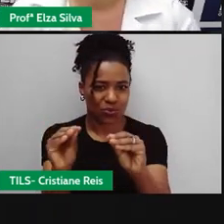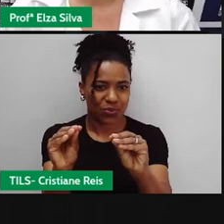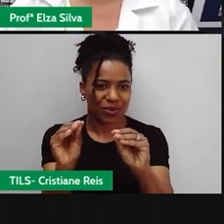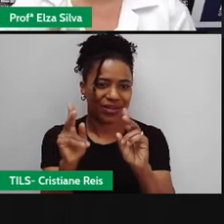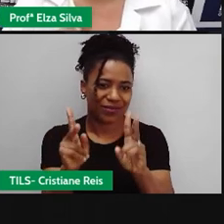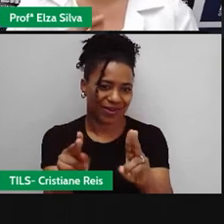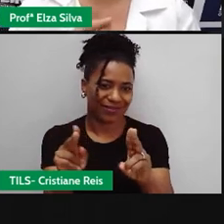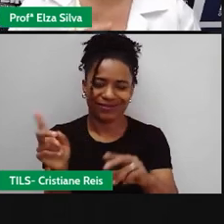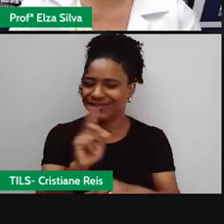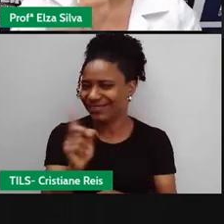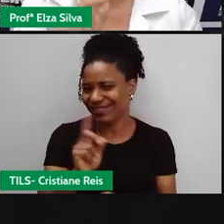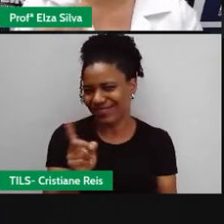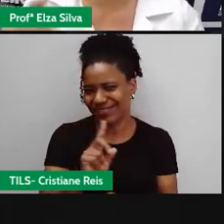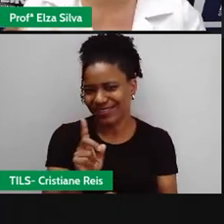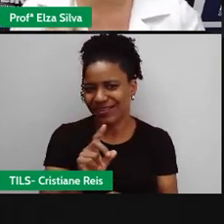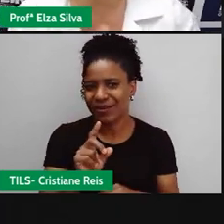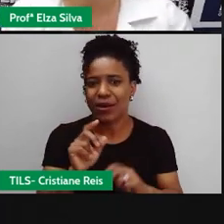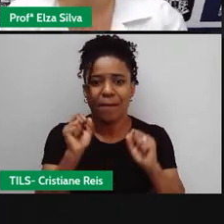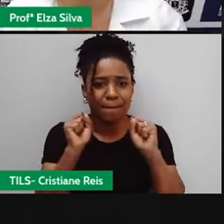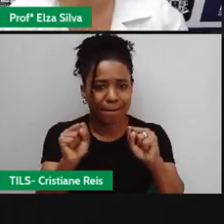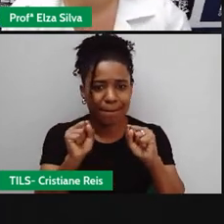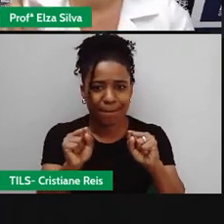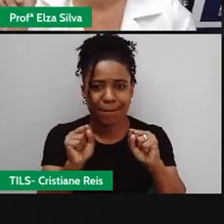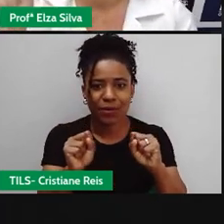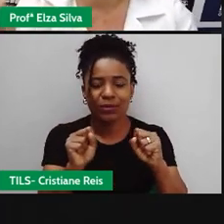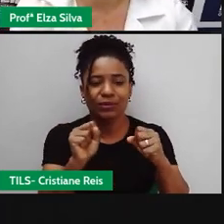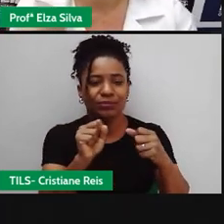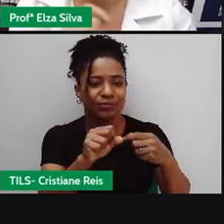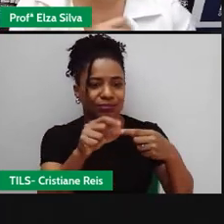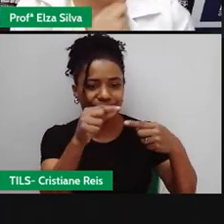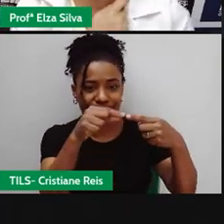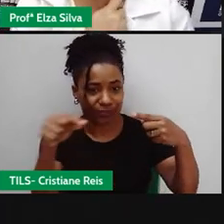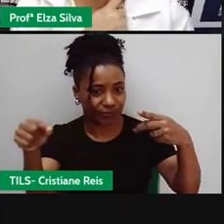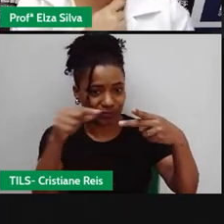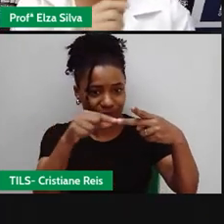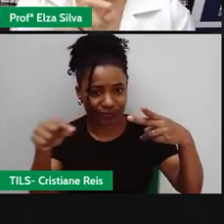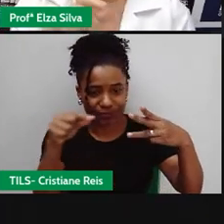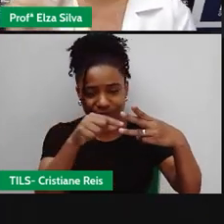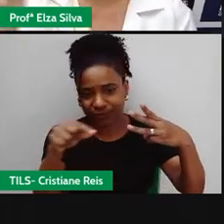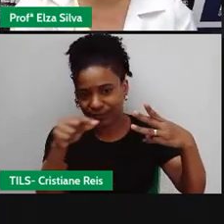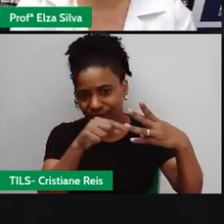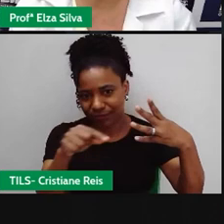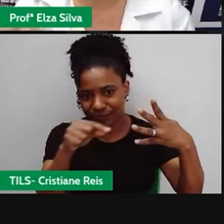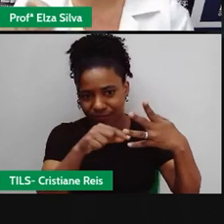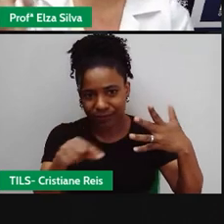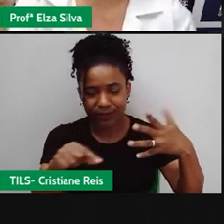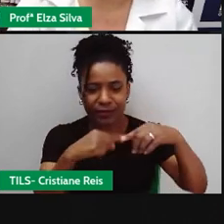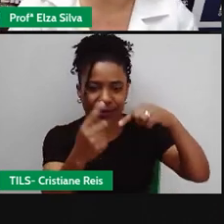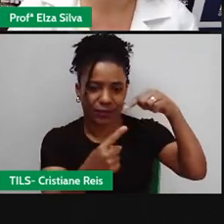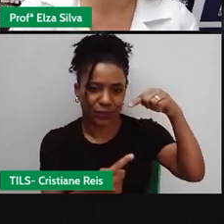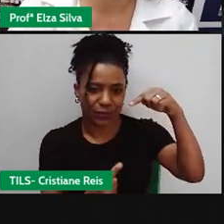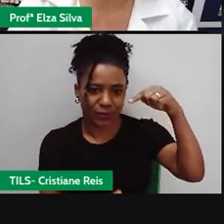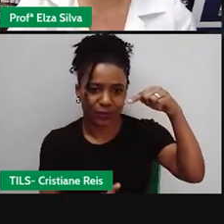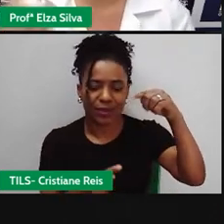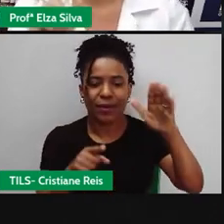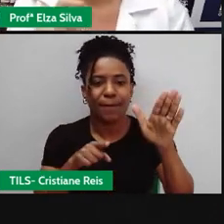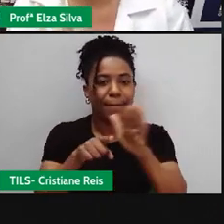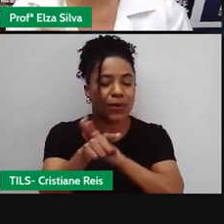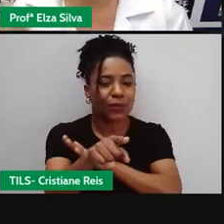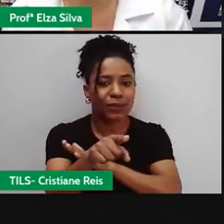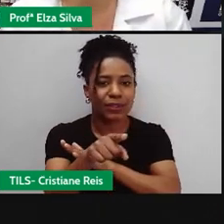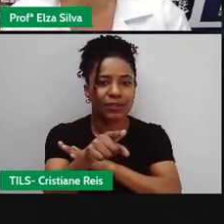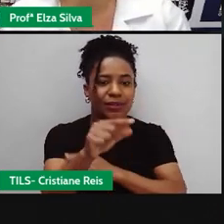filme Você vai colocar Nesses pontilhados No seu caderno É claro Que você vai No caderno Reproduzir a pergunta